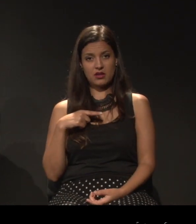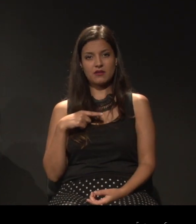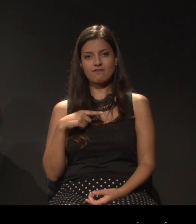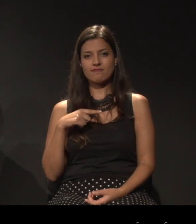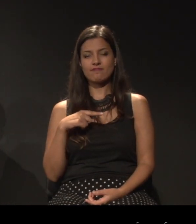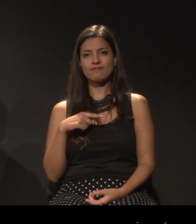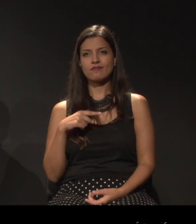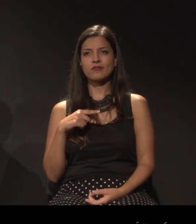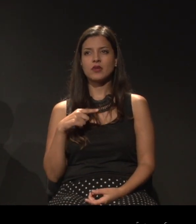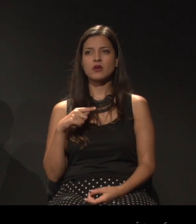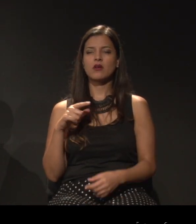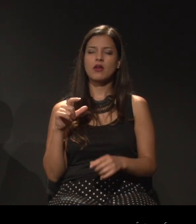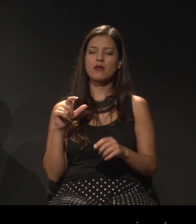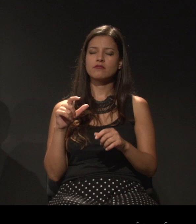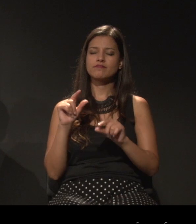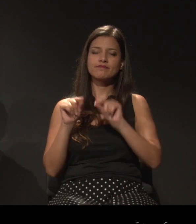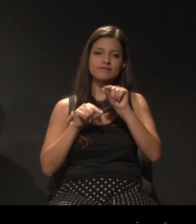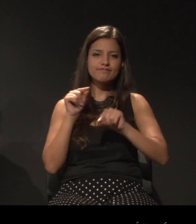por exemplo,